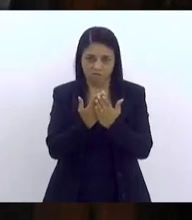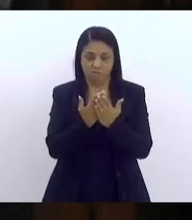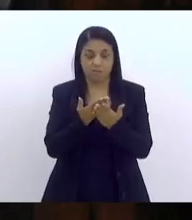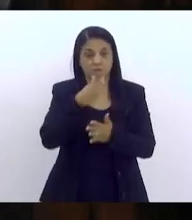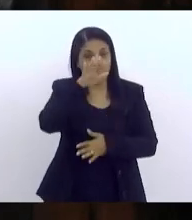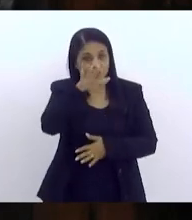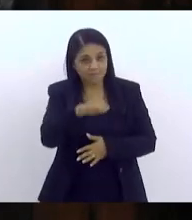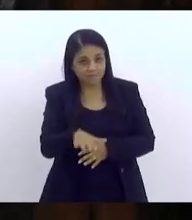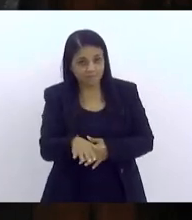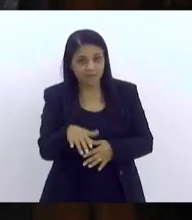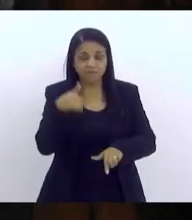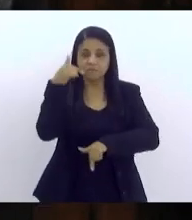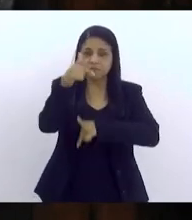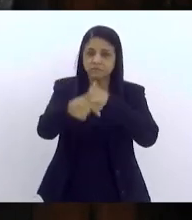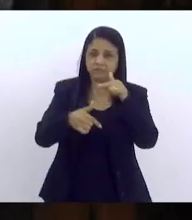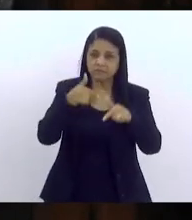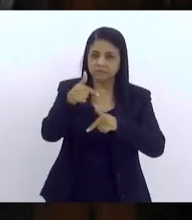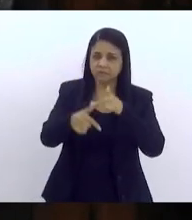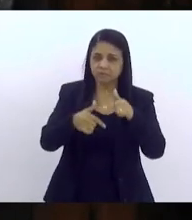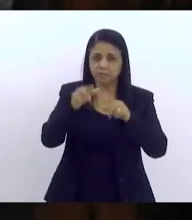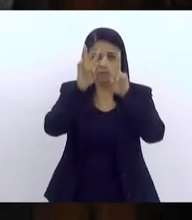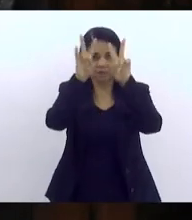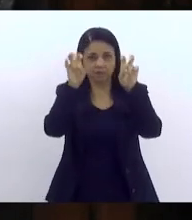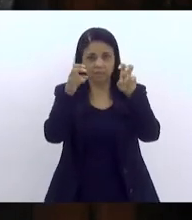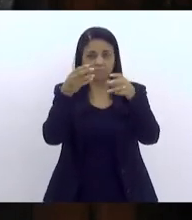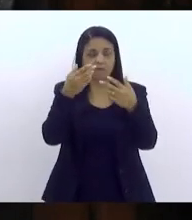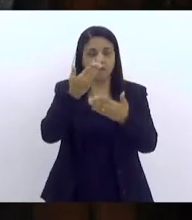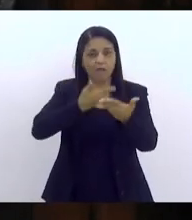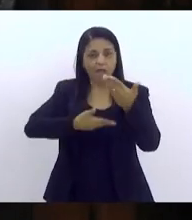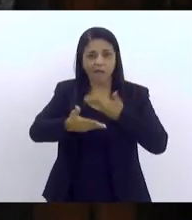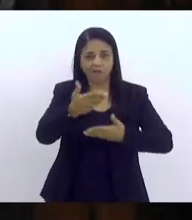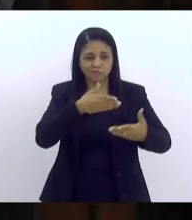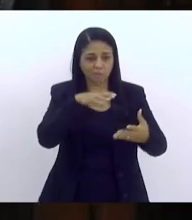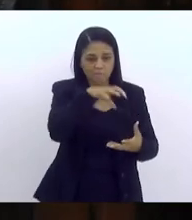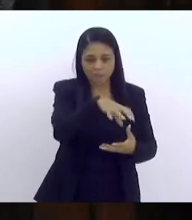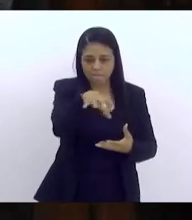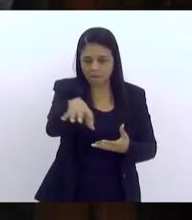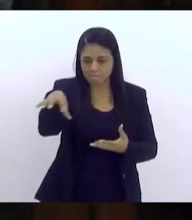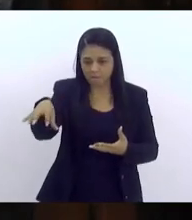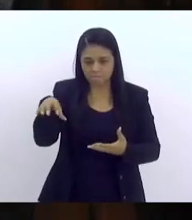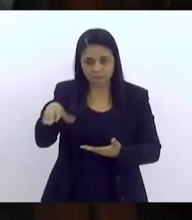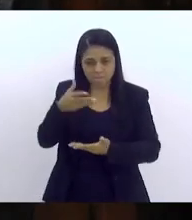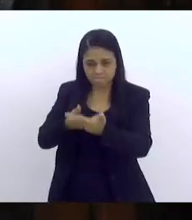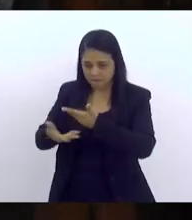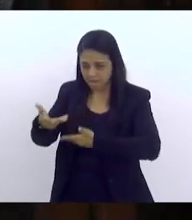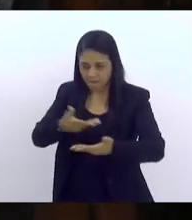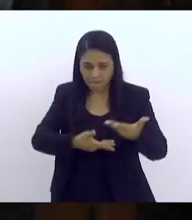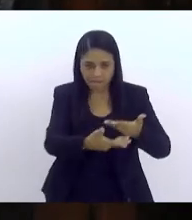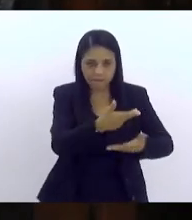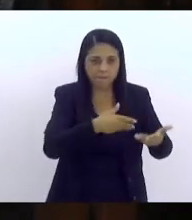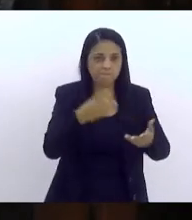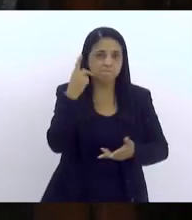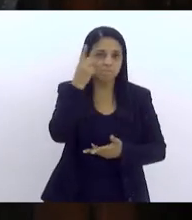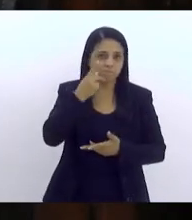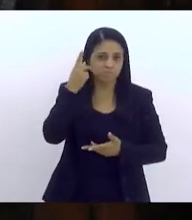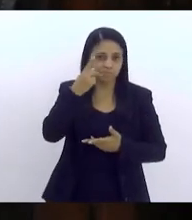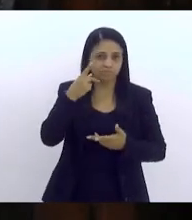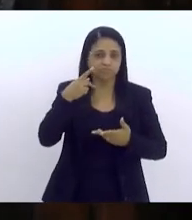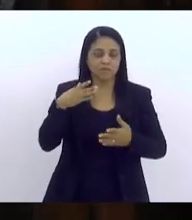trabalhar sobre o tema articulação intersetorial de políticas para intervenções